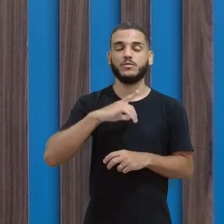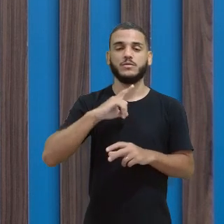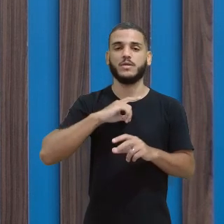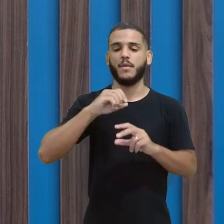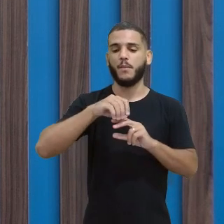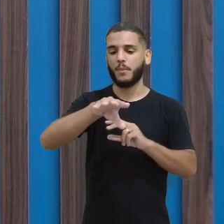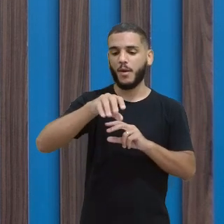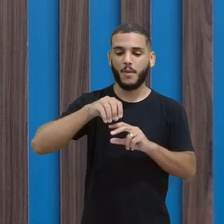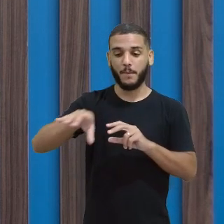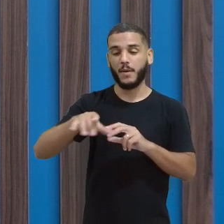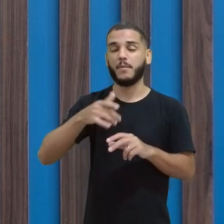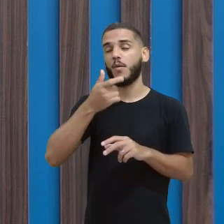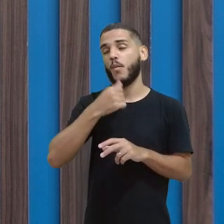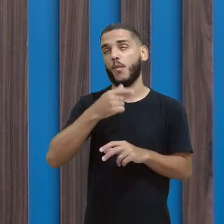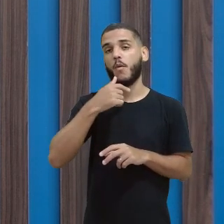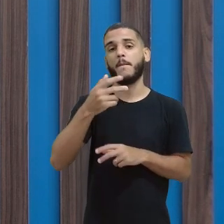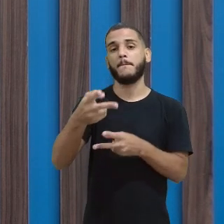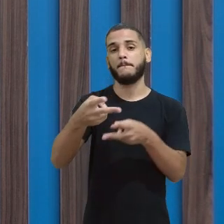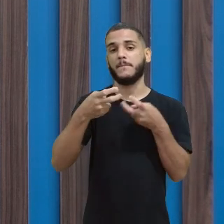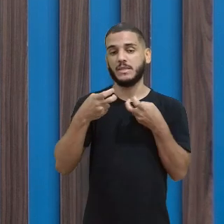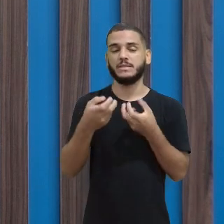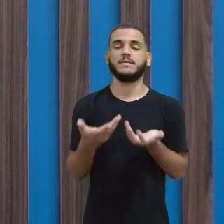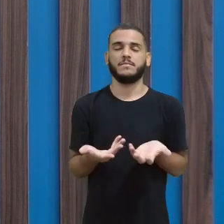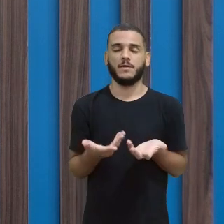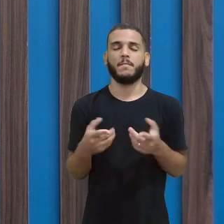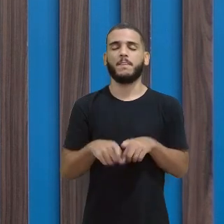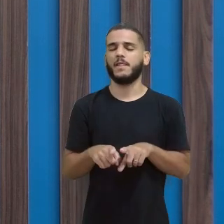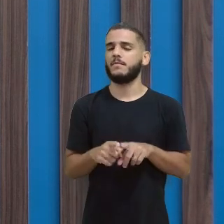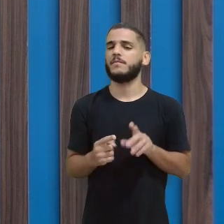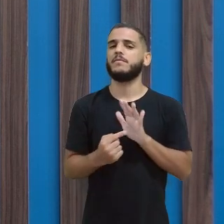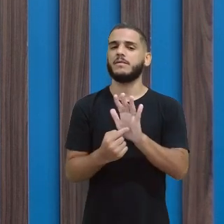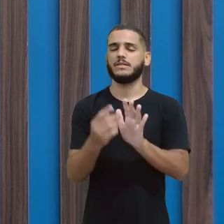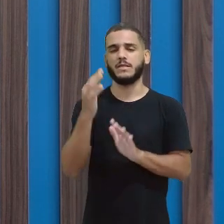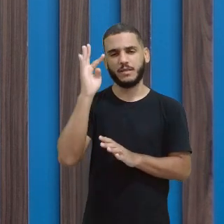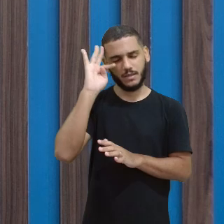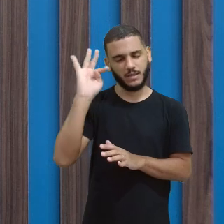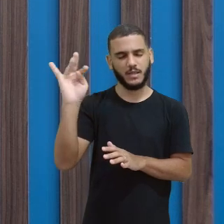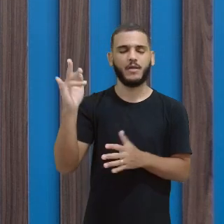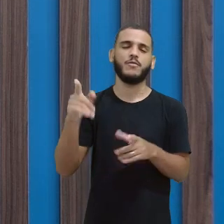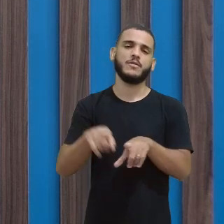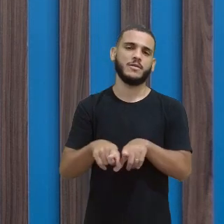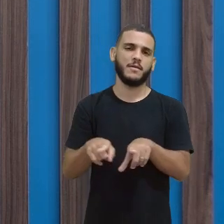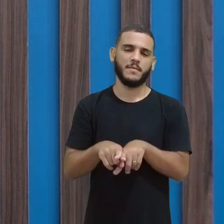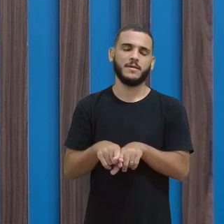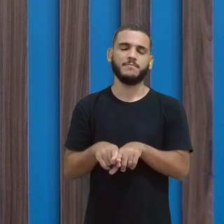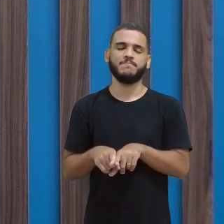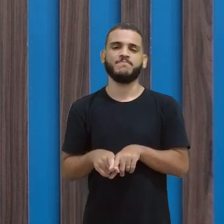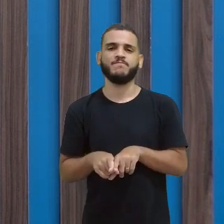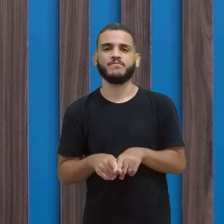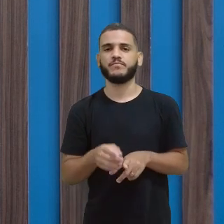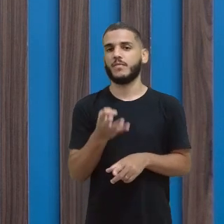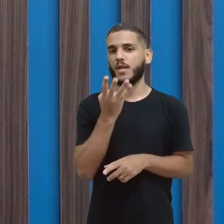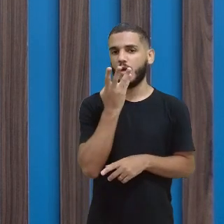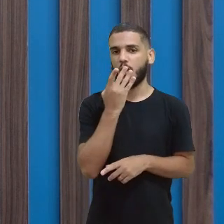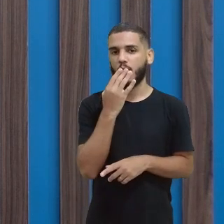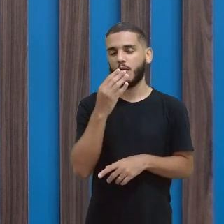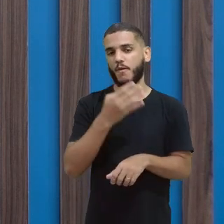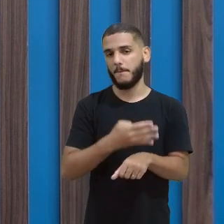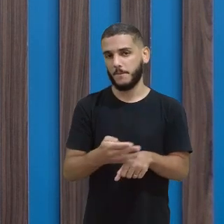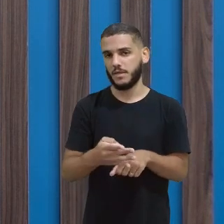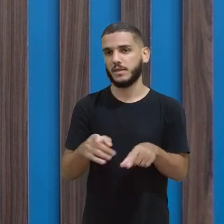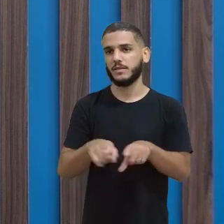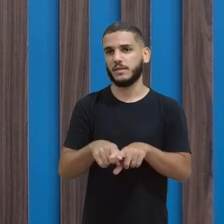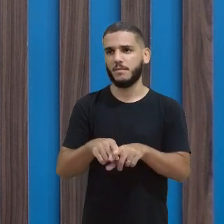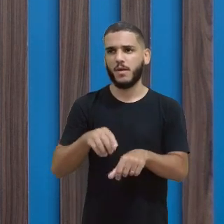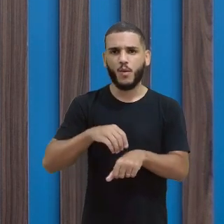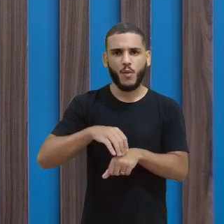Newton conseguiu perceber, né, e de apresentar essa teoria em relação aí à luz branca, né, e a propagação